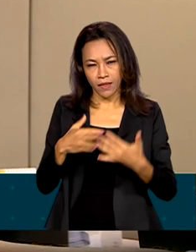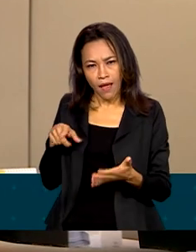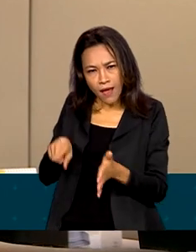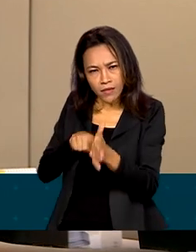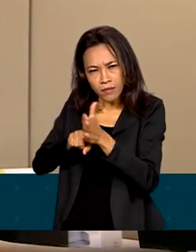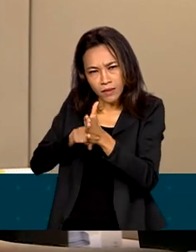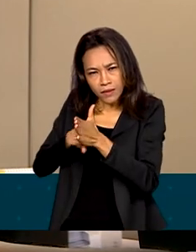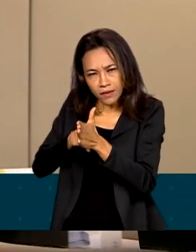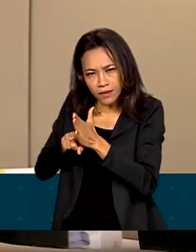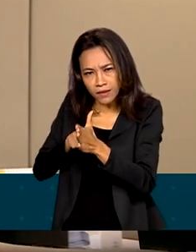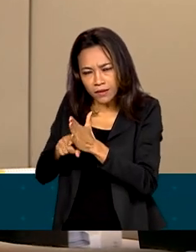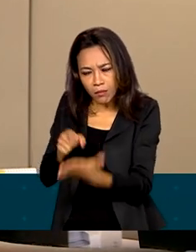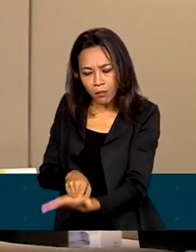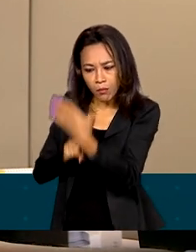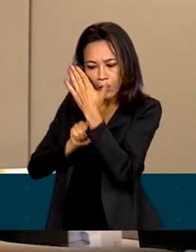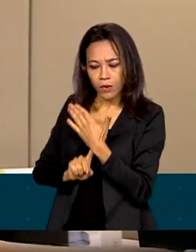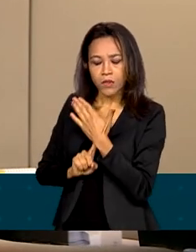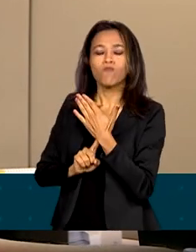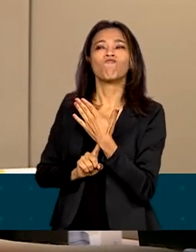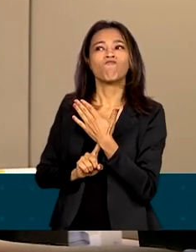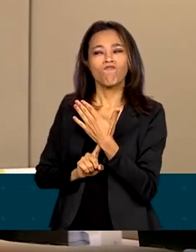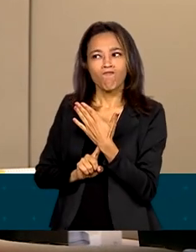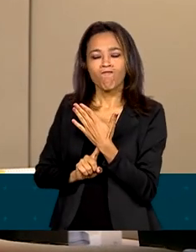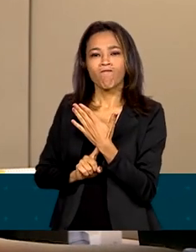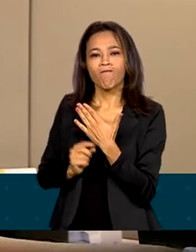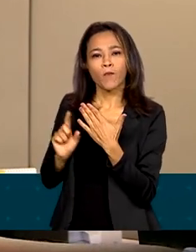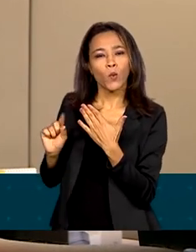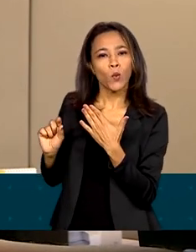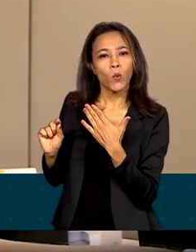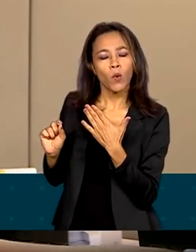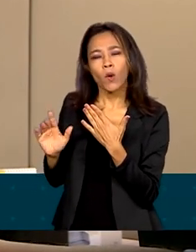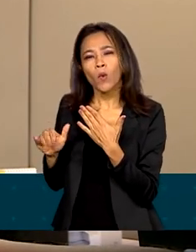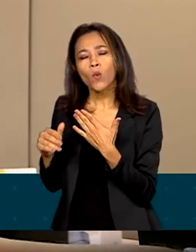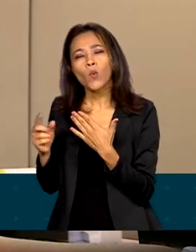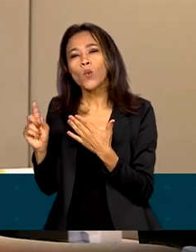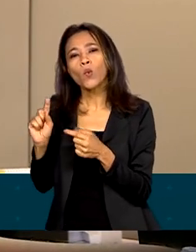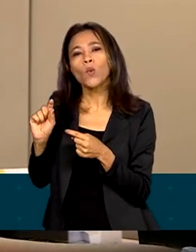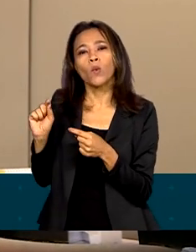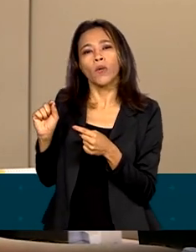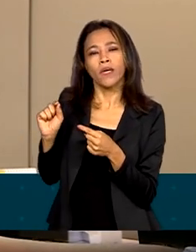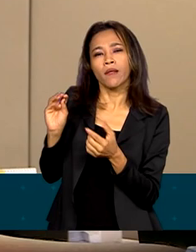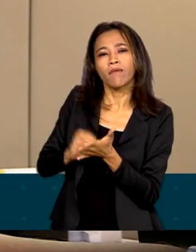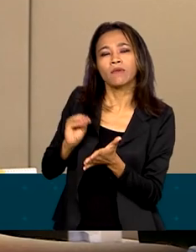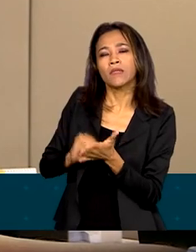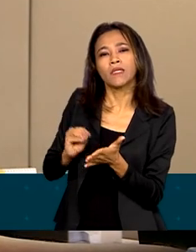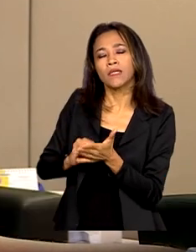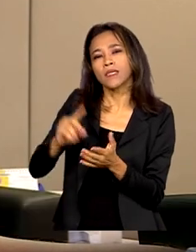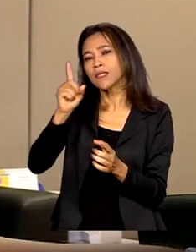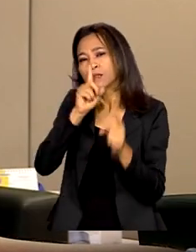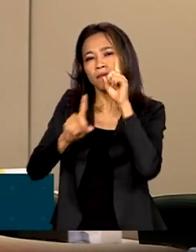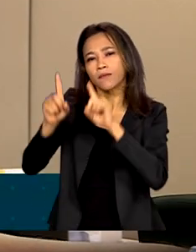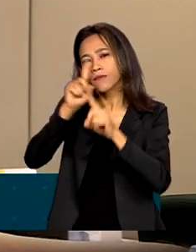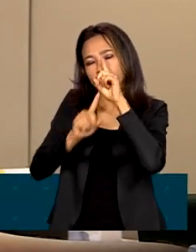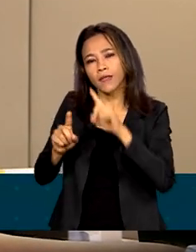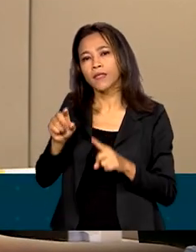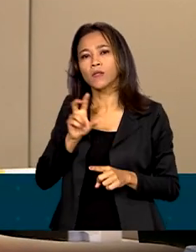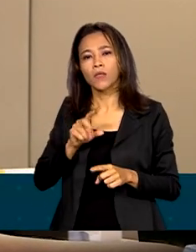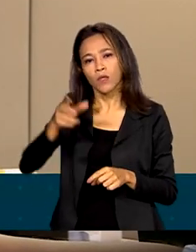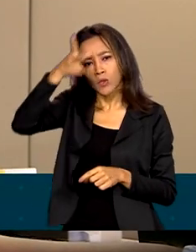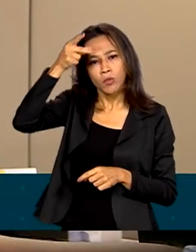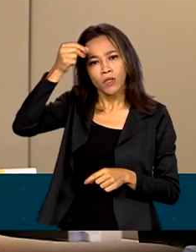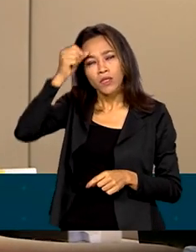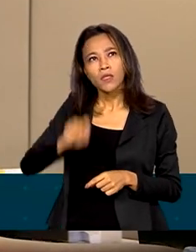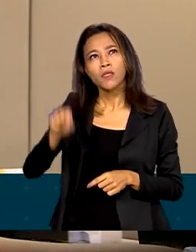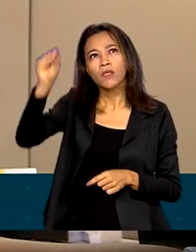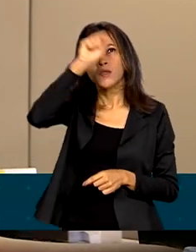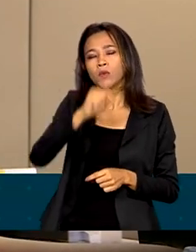exatamente para a gente verificar quais são as fragilidades nos municípios, nos estados, e o que nós